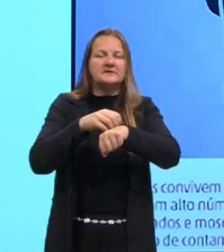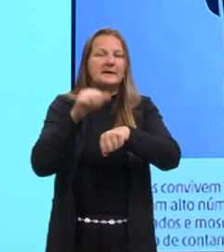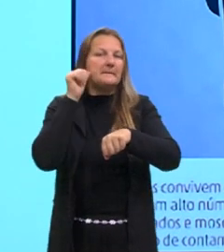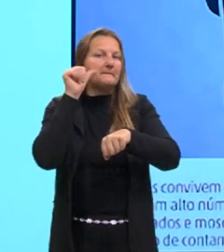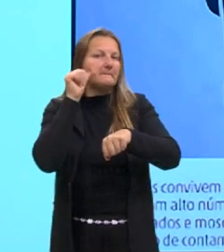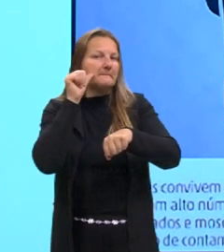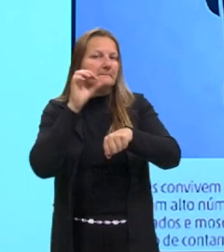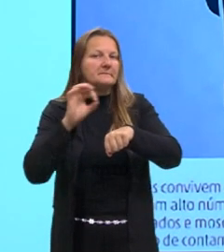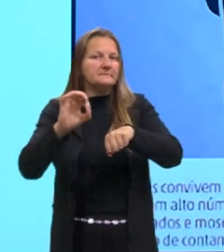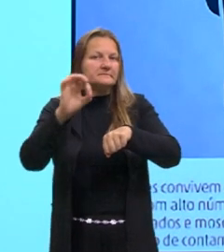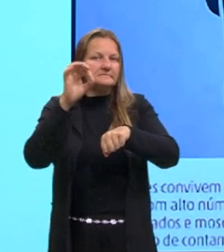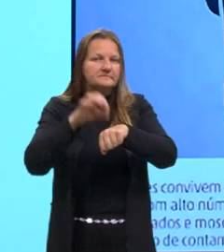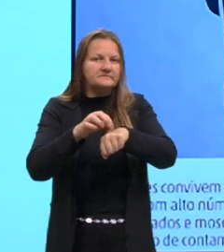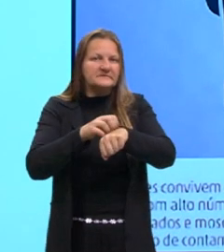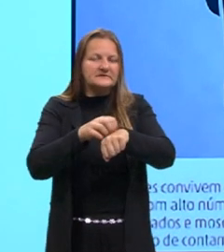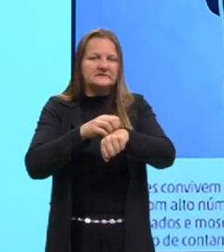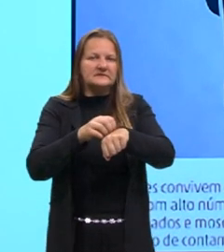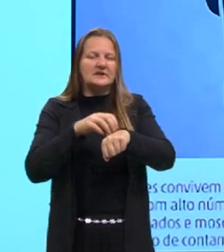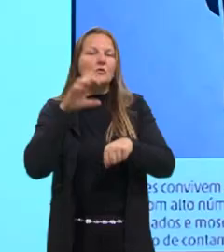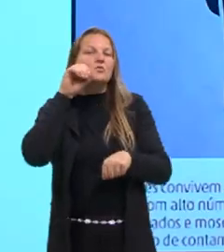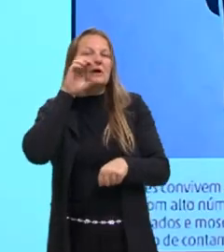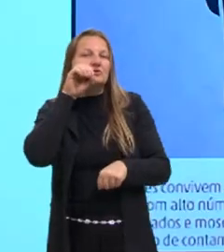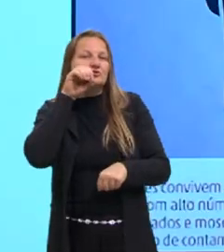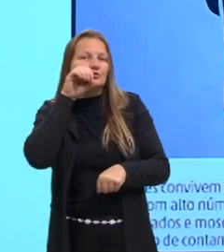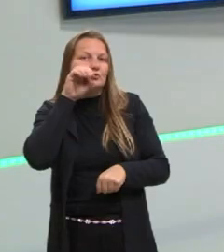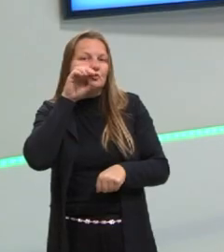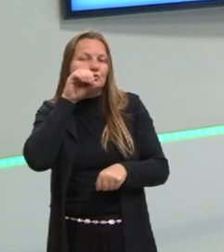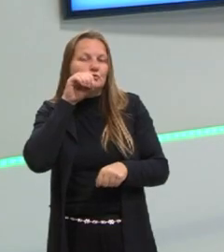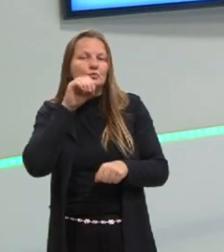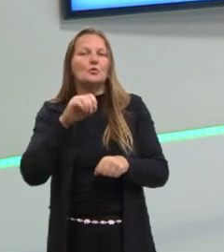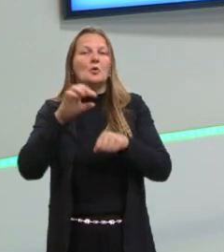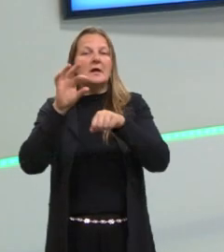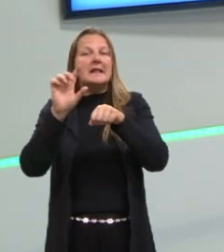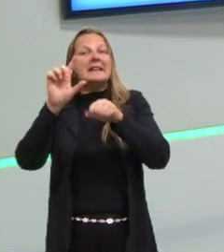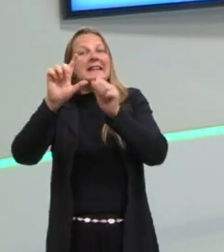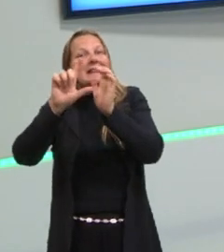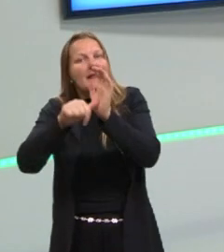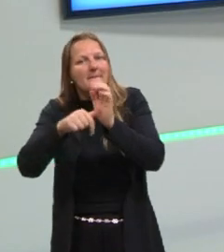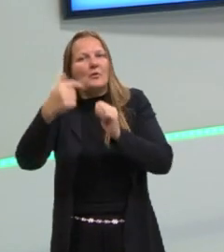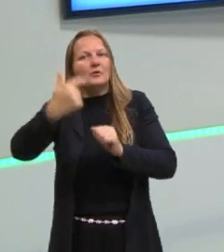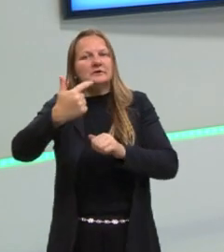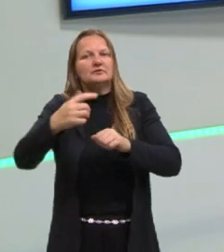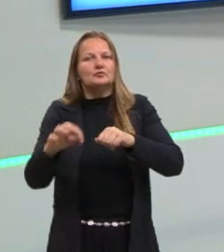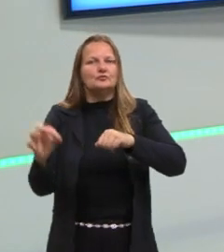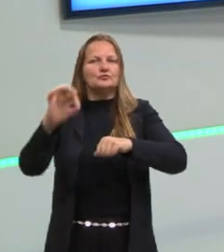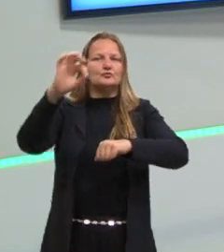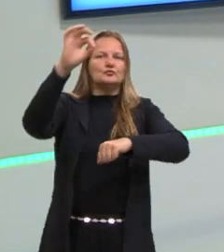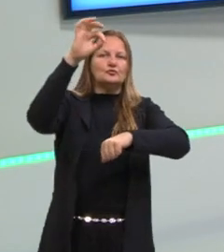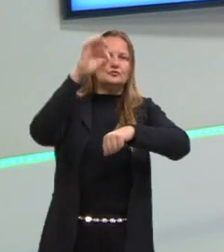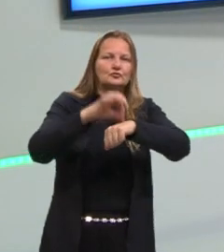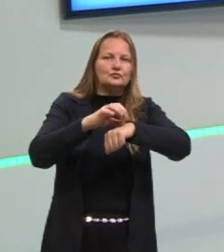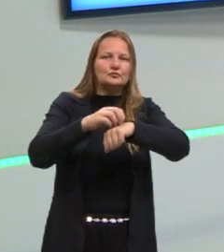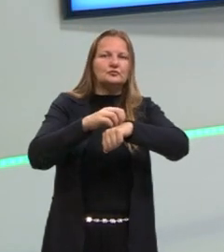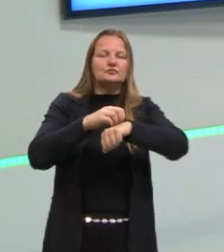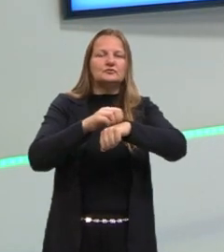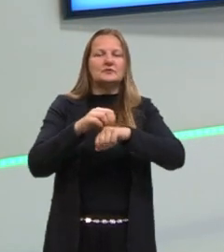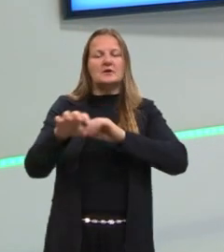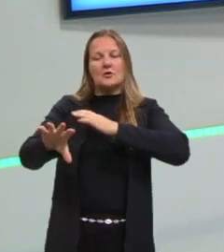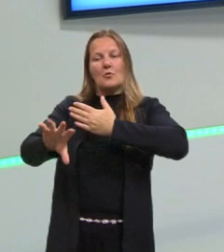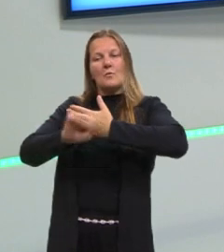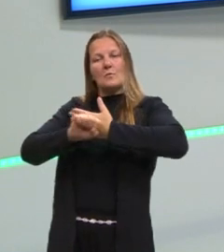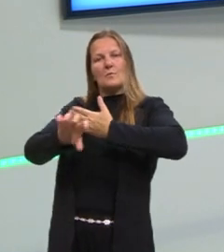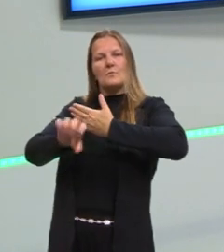infectado pica o cachorro, tadinho, tá lá, né, vítima também. E o contamina com o parasita.